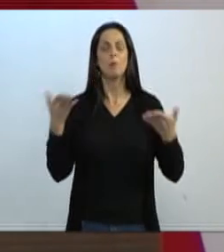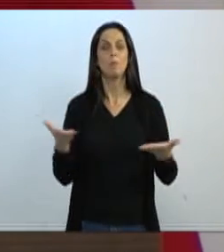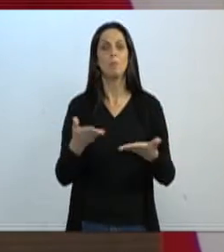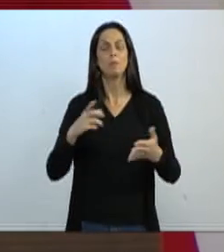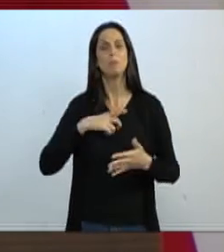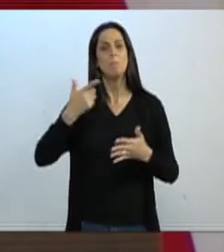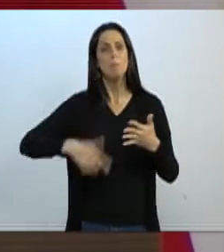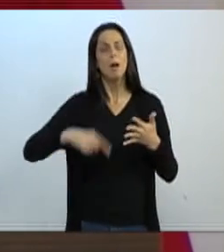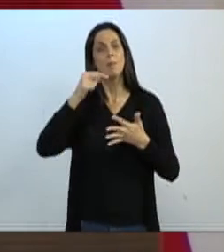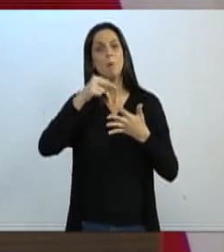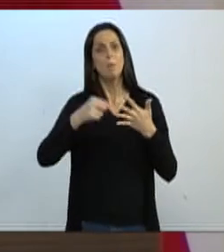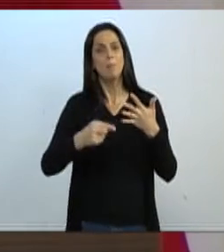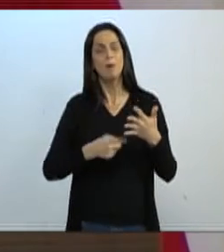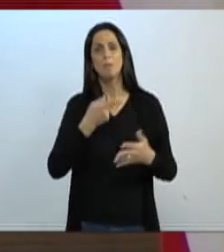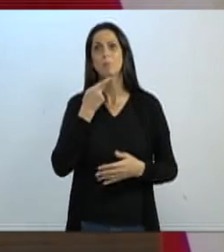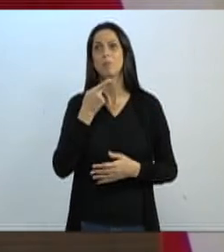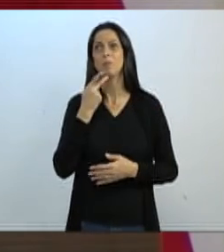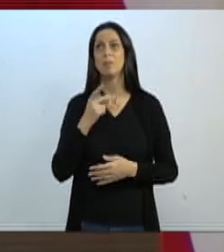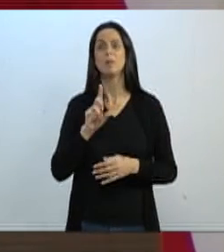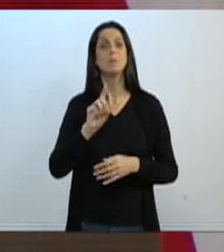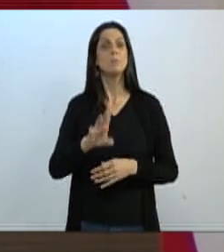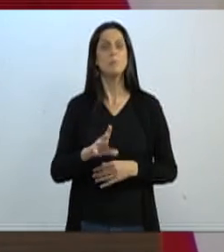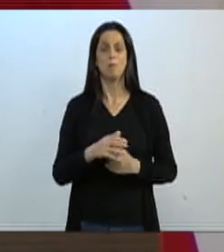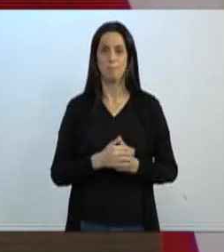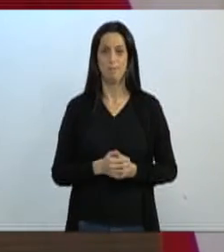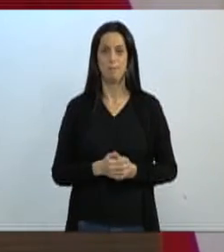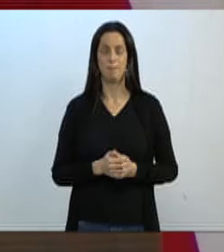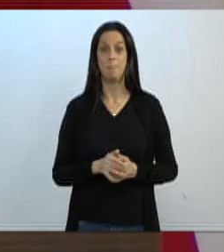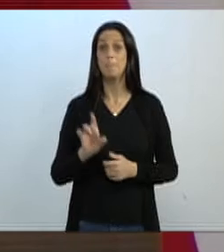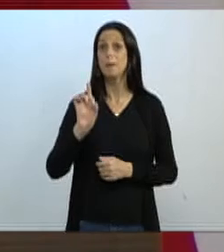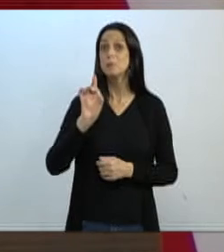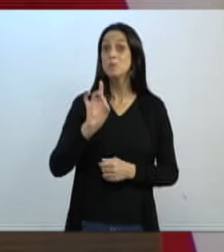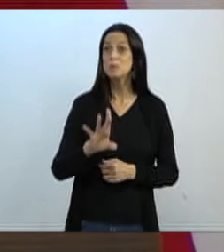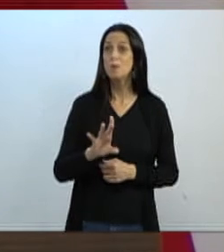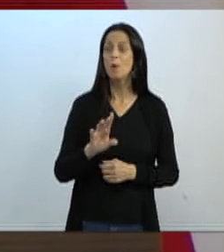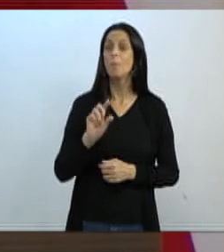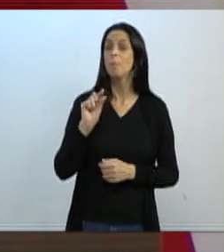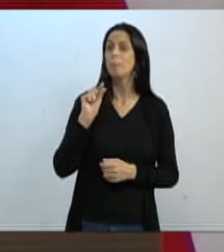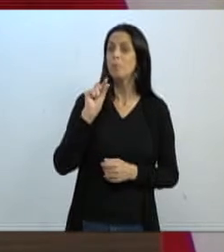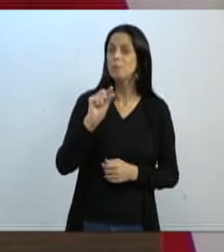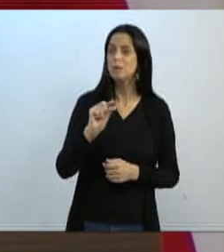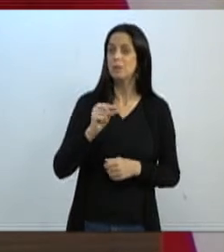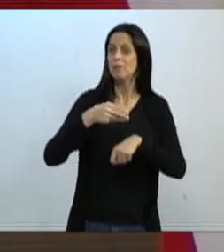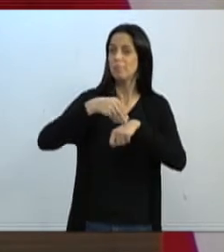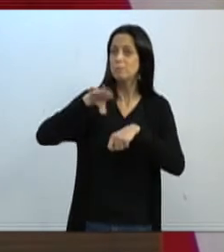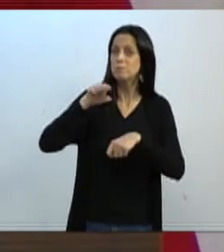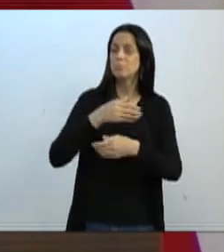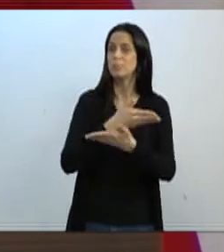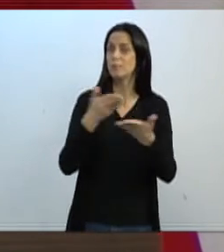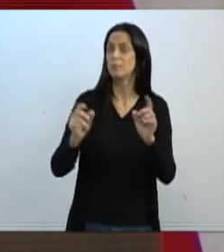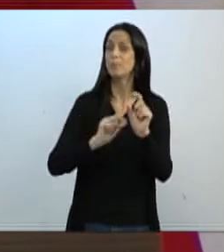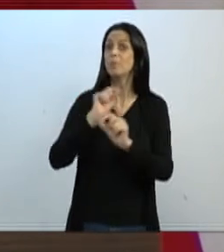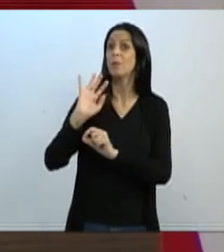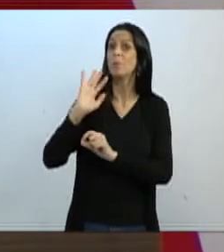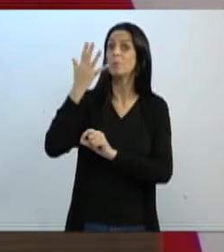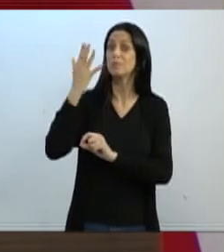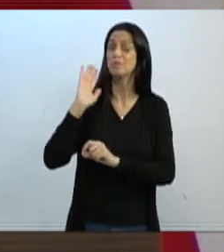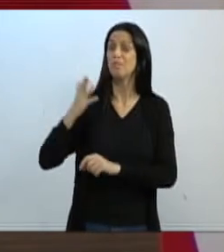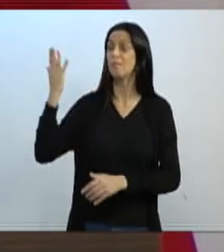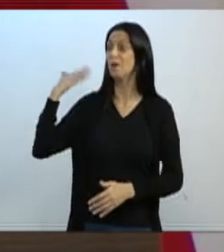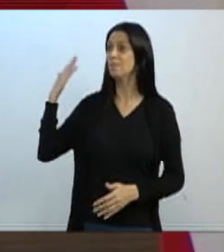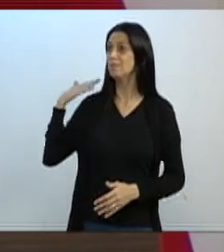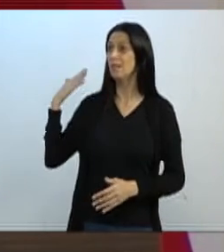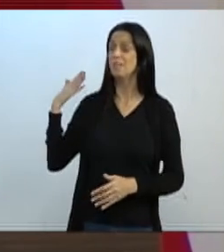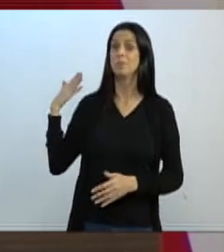outros assuntos importantes, mas, assim, isso é só, isso é só uma partícula, na verdade, do que tem acontecido desde o início do